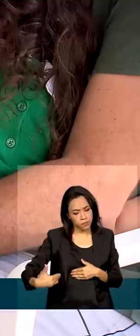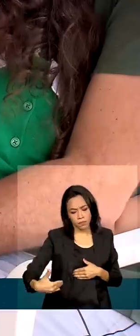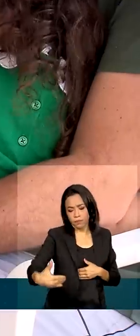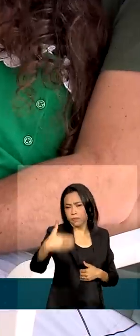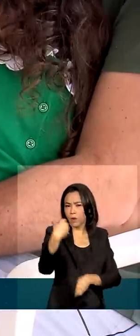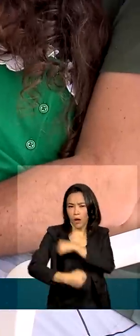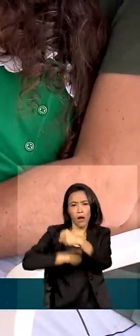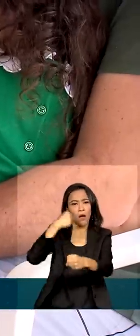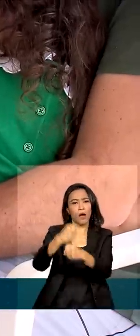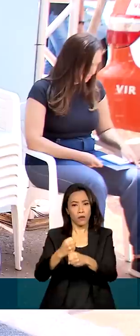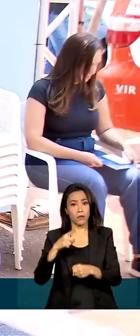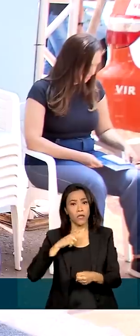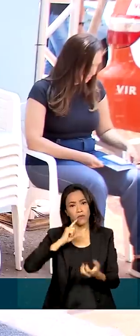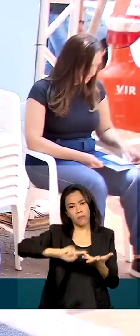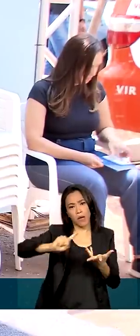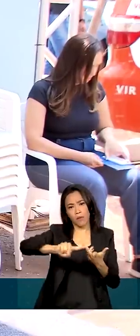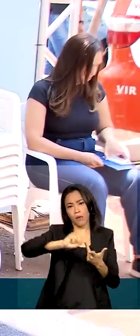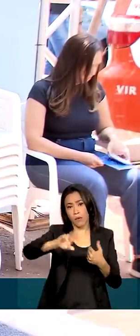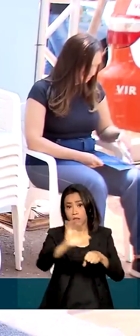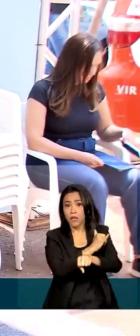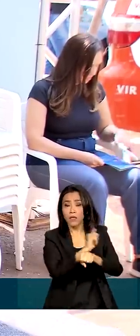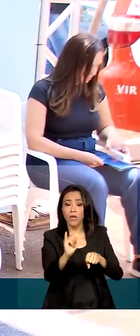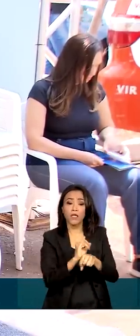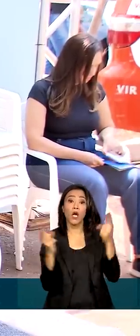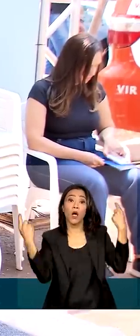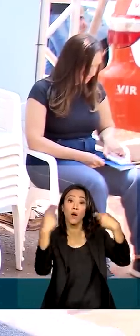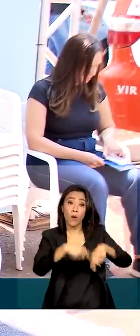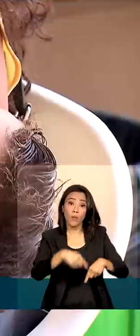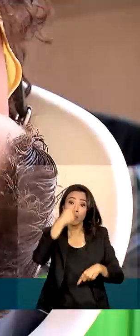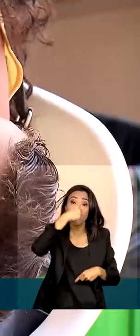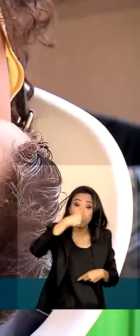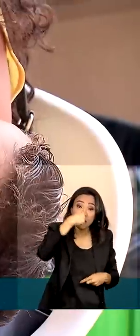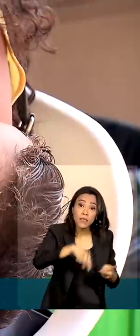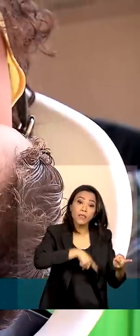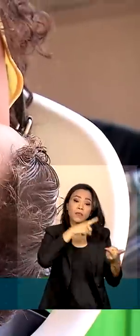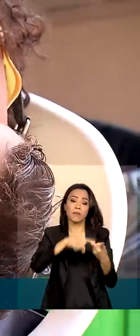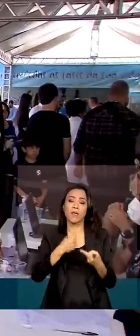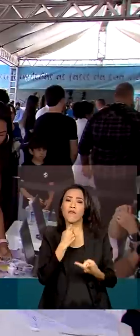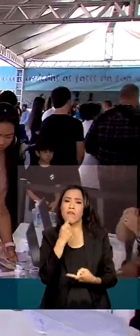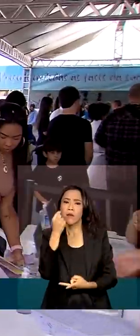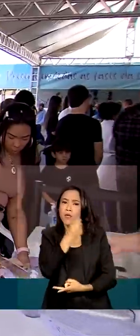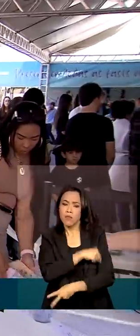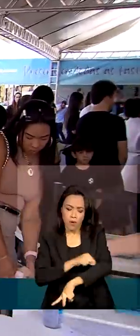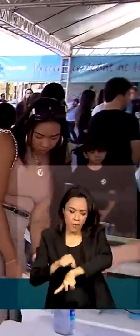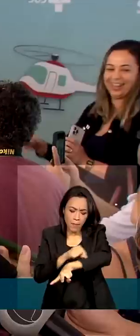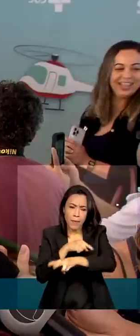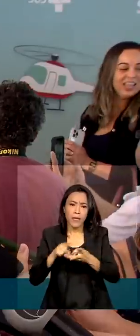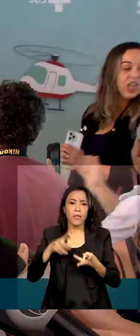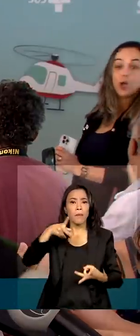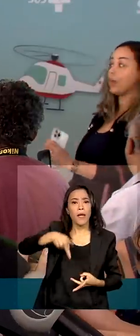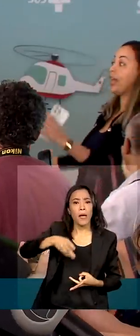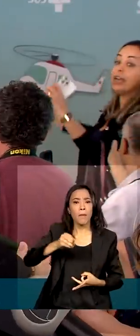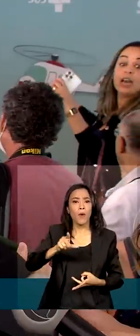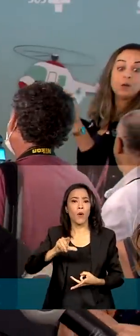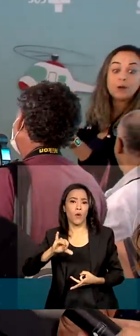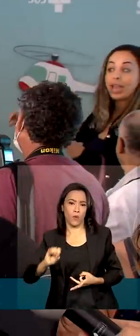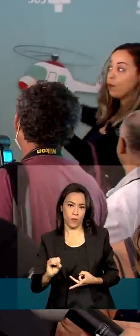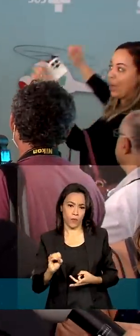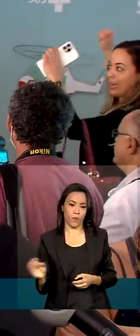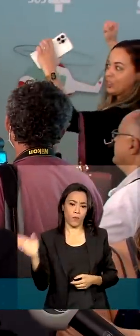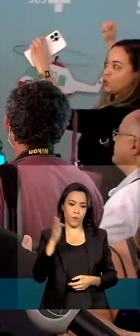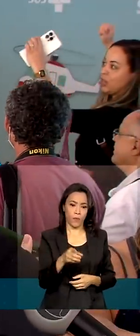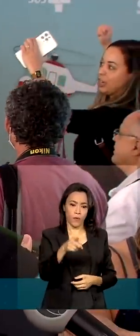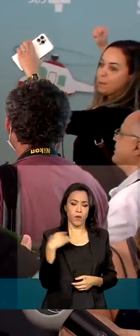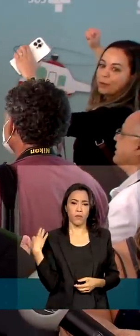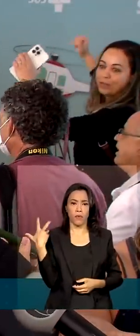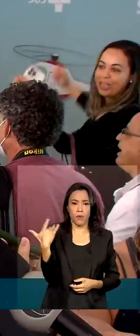também foram feitas ações, por exemplo, contra a influenza, o sarampo e a poliomielite. Ao longo desses 32 anos,